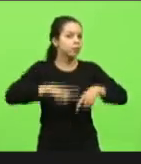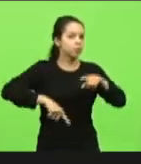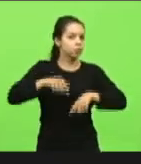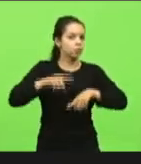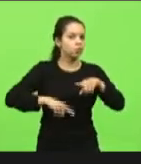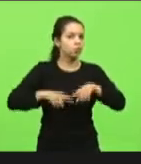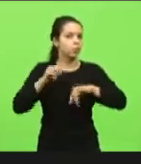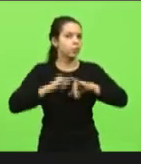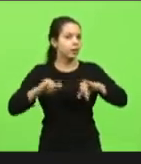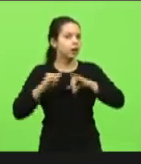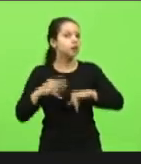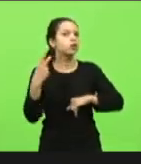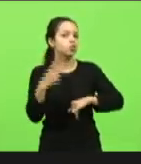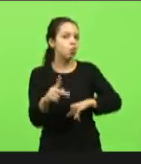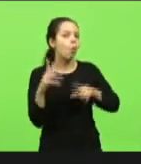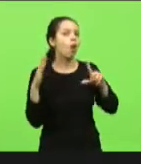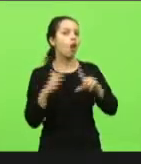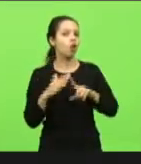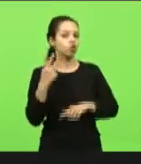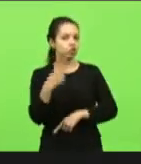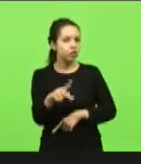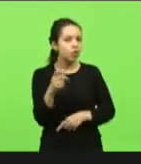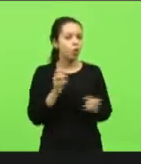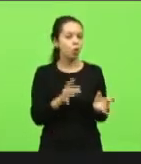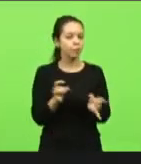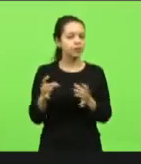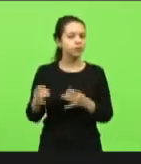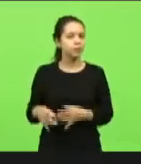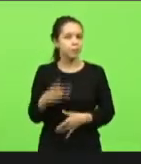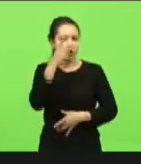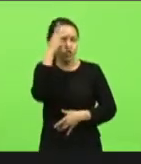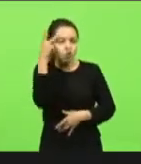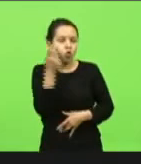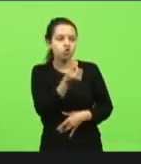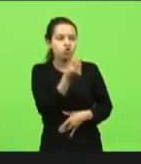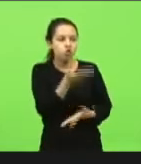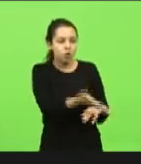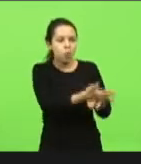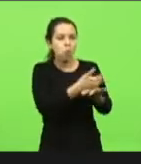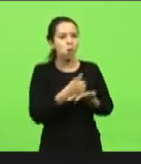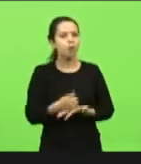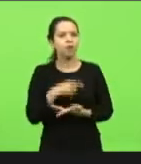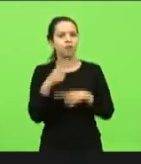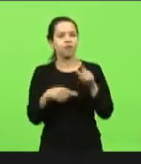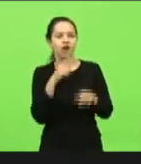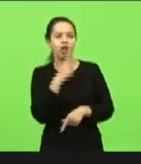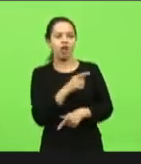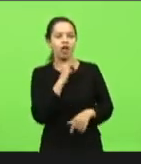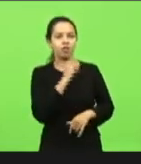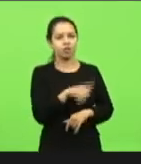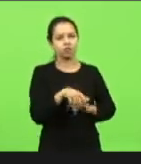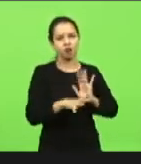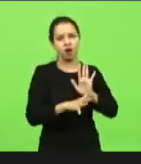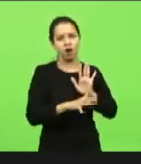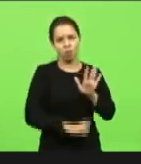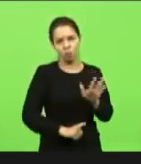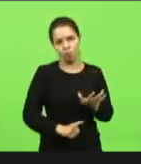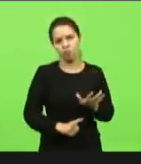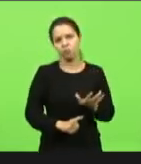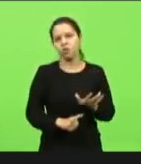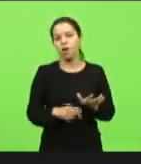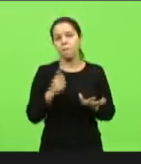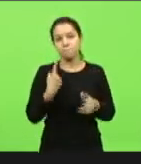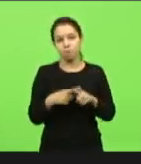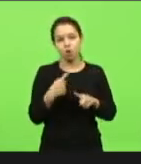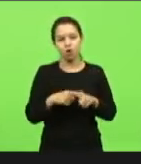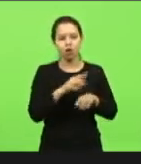da sua loja do seu comércio tá? tem gente que tá pegando o teu dinheiro e julgando de ladrão pega o seu dinheiro com uma mão e manda